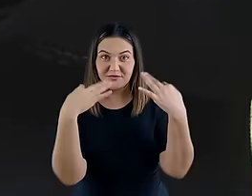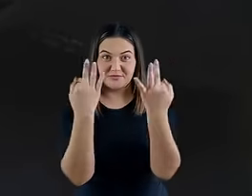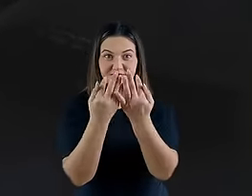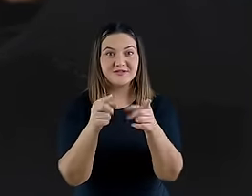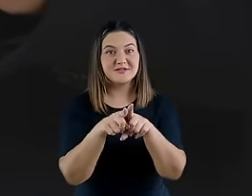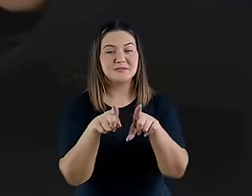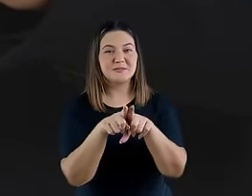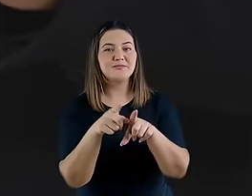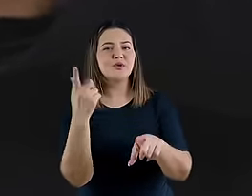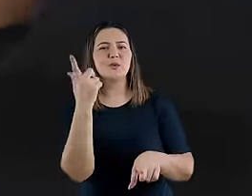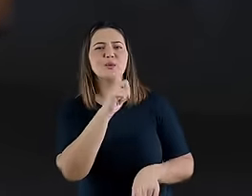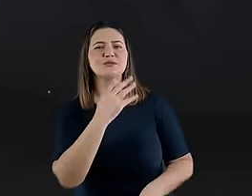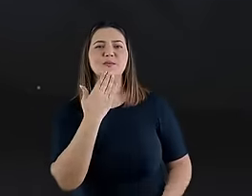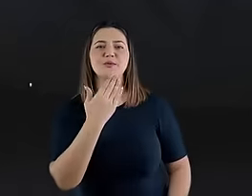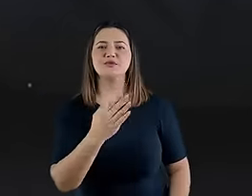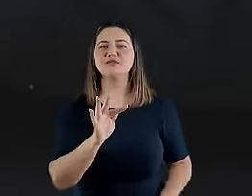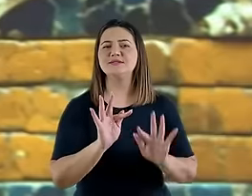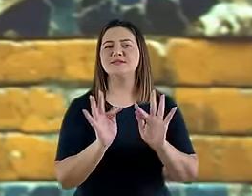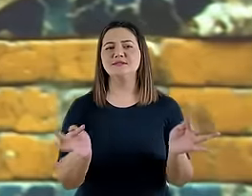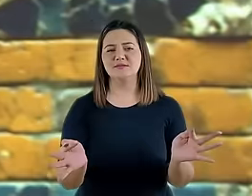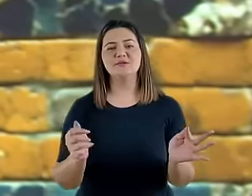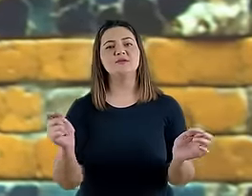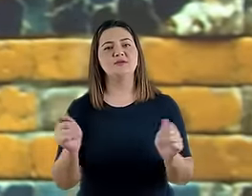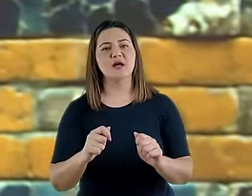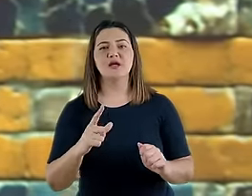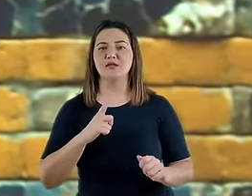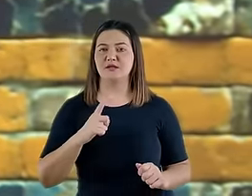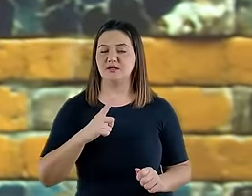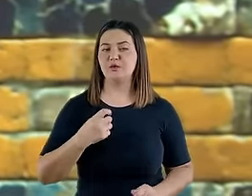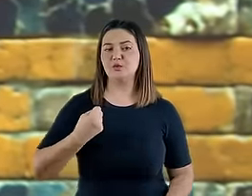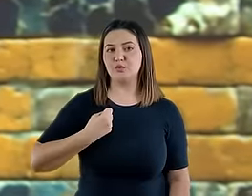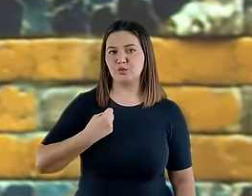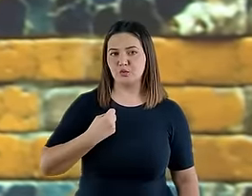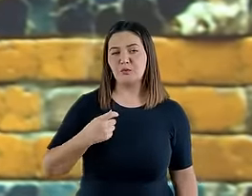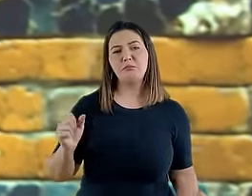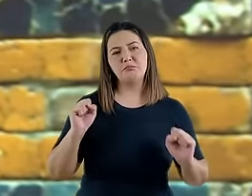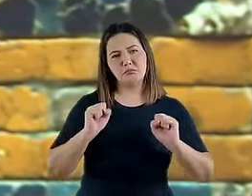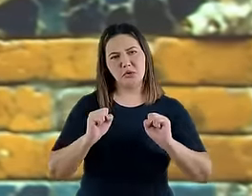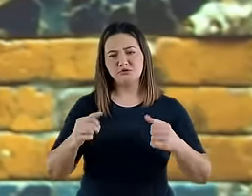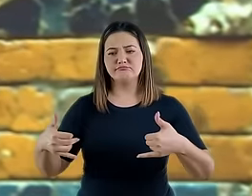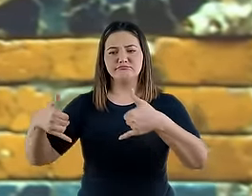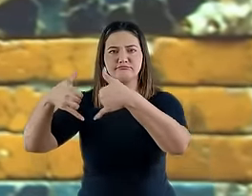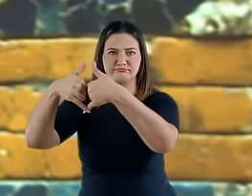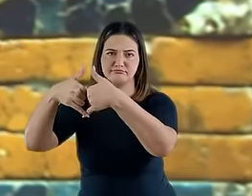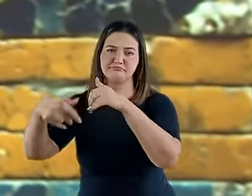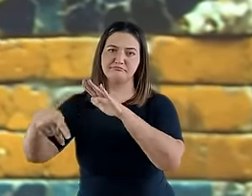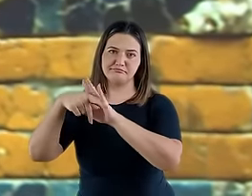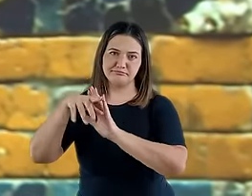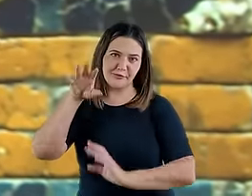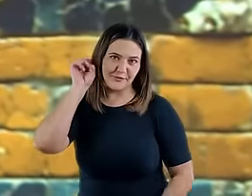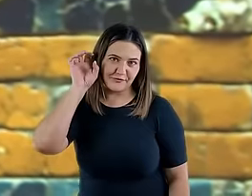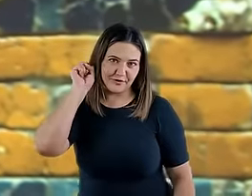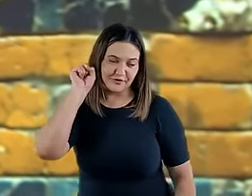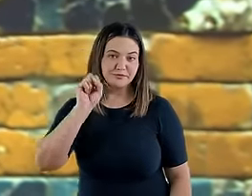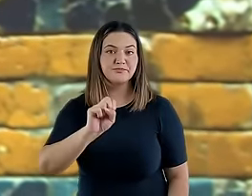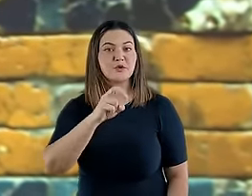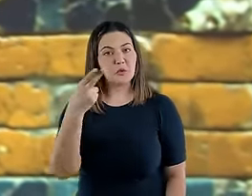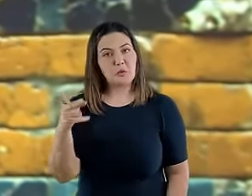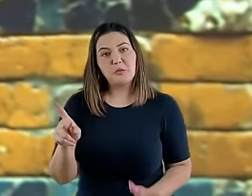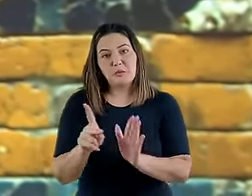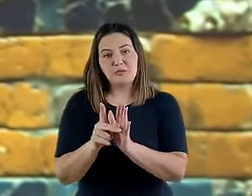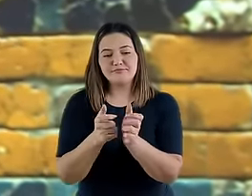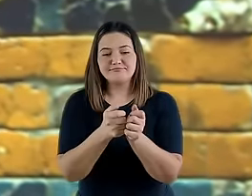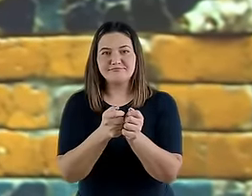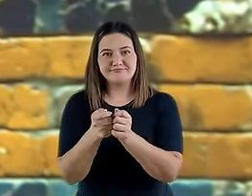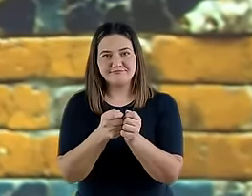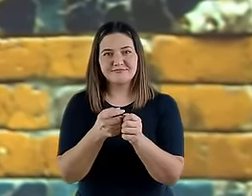a sua família. E para adquiri-lo é simples, você pode ligar para a gente aqui no horário comercial 012-2127-3121